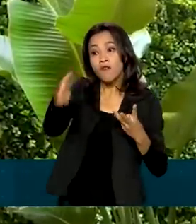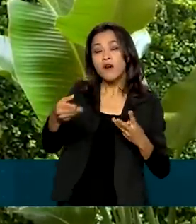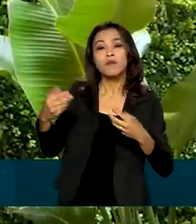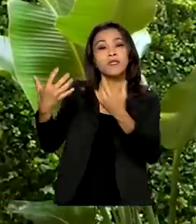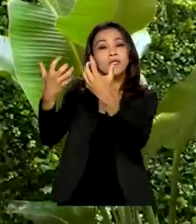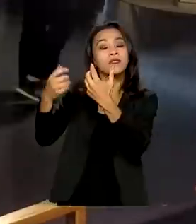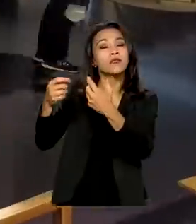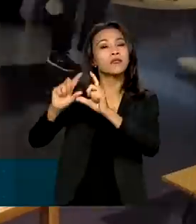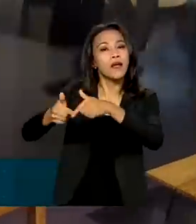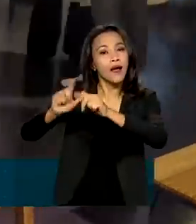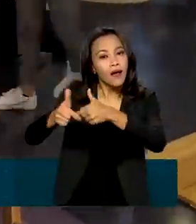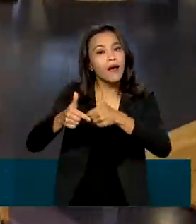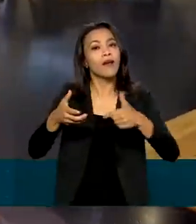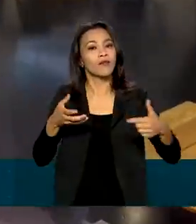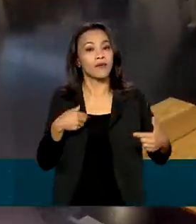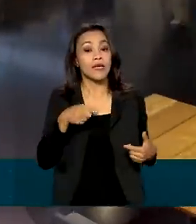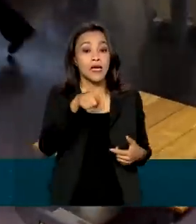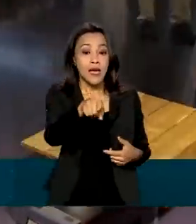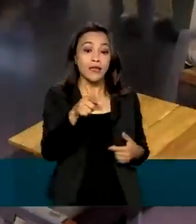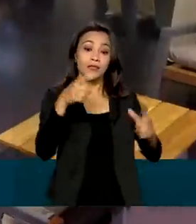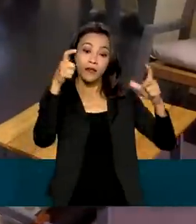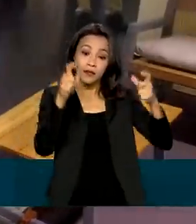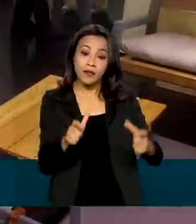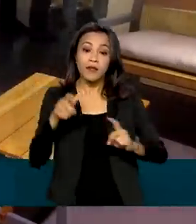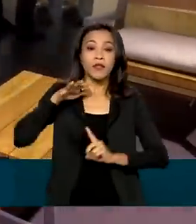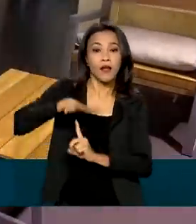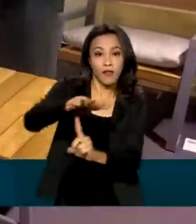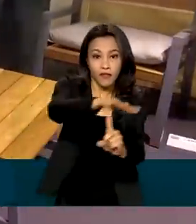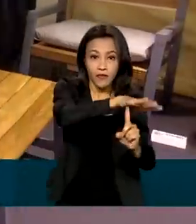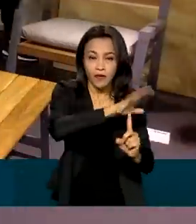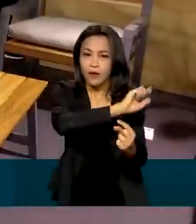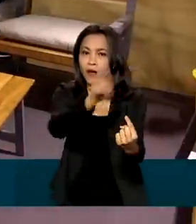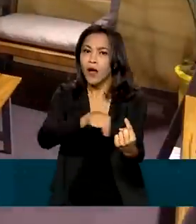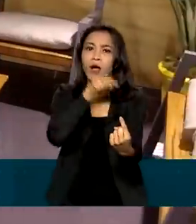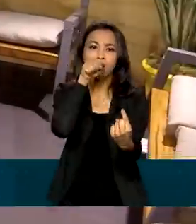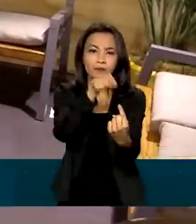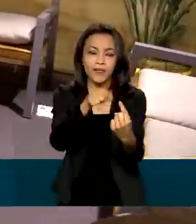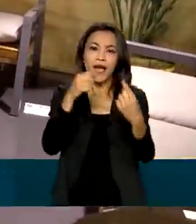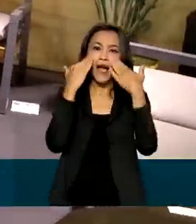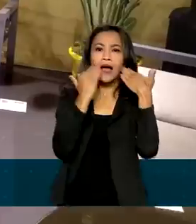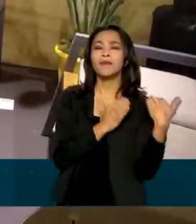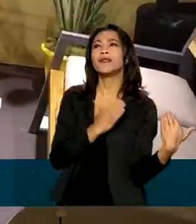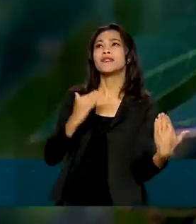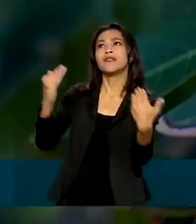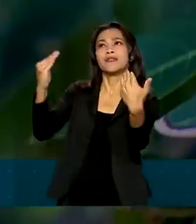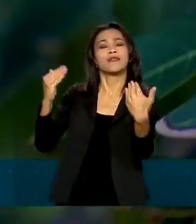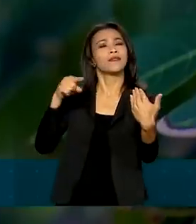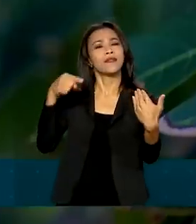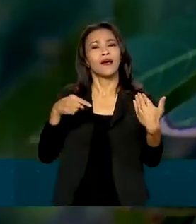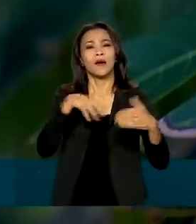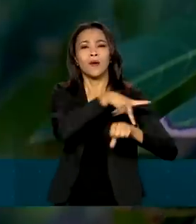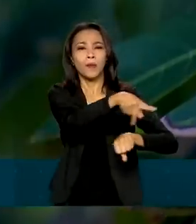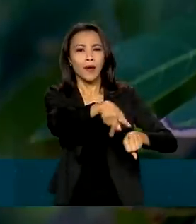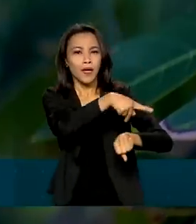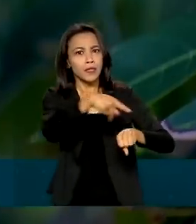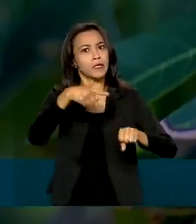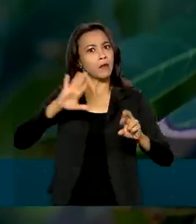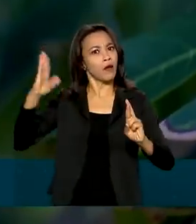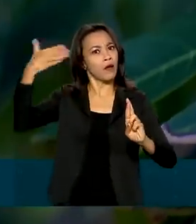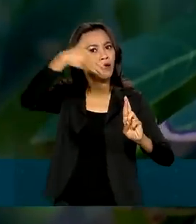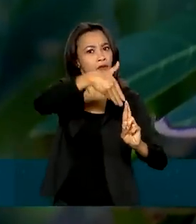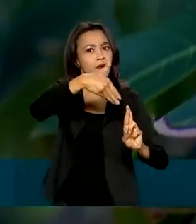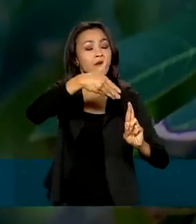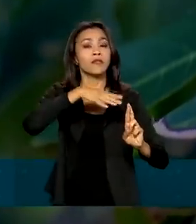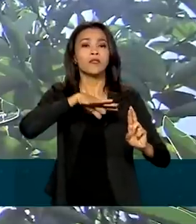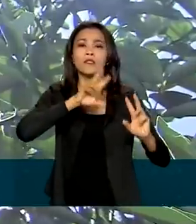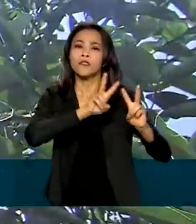A Casa Brasil tem o objetivo de fortalecer a imagem do país como uma liderança na produção